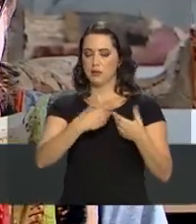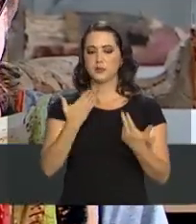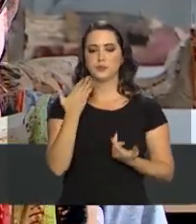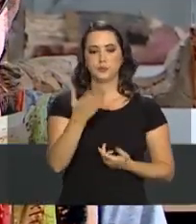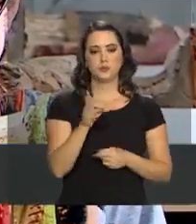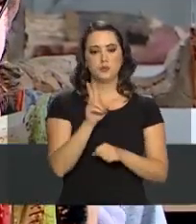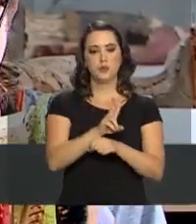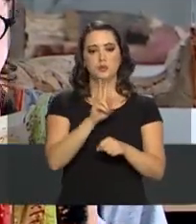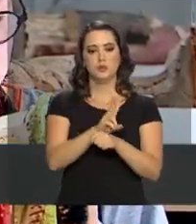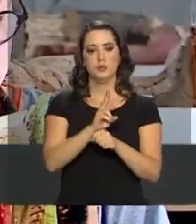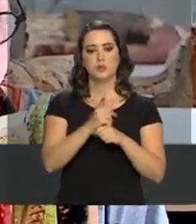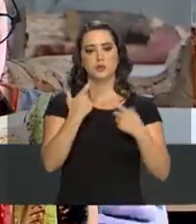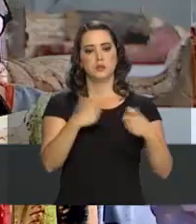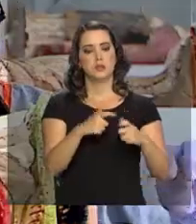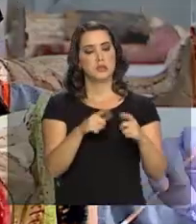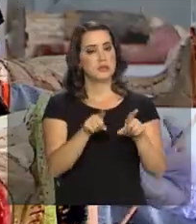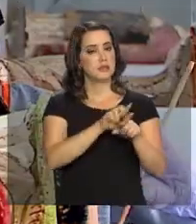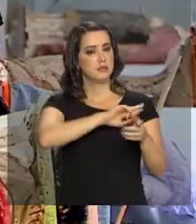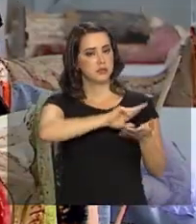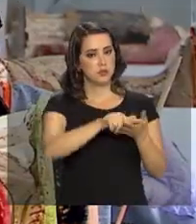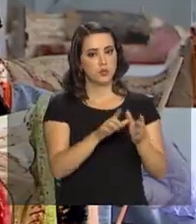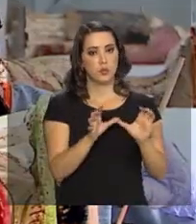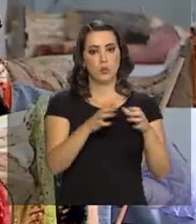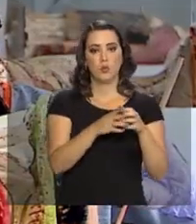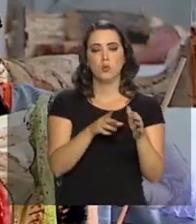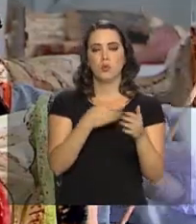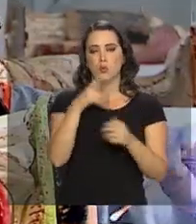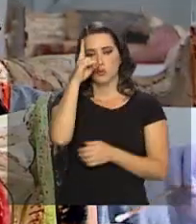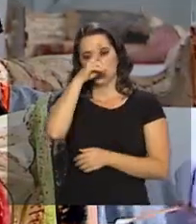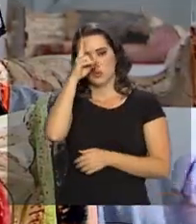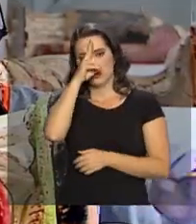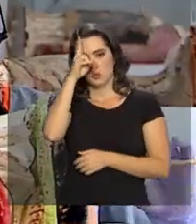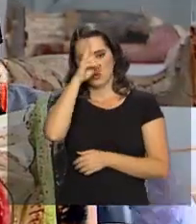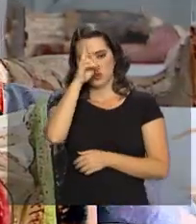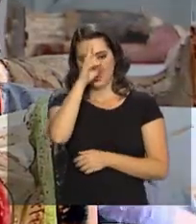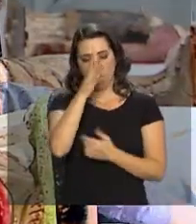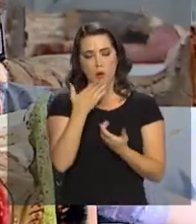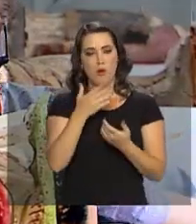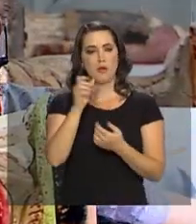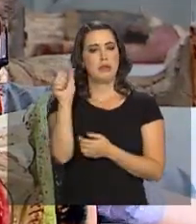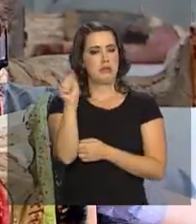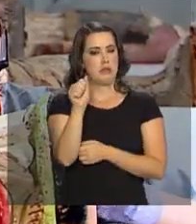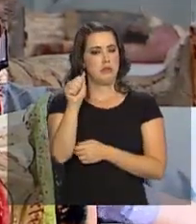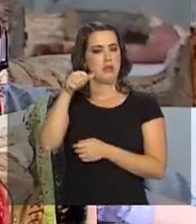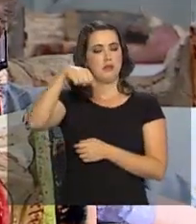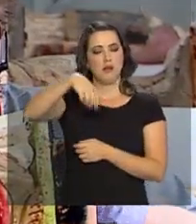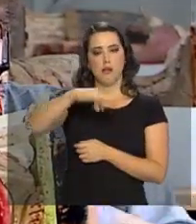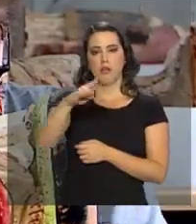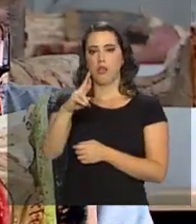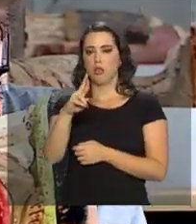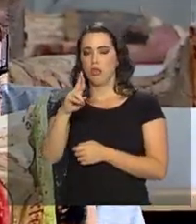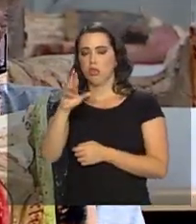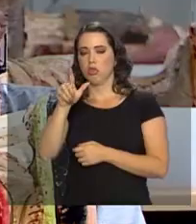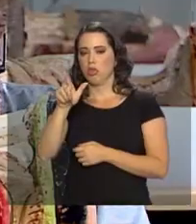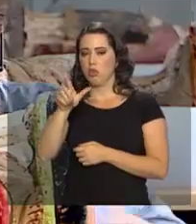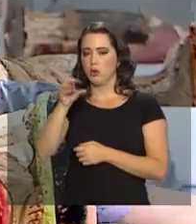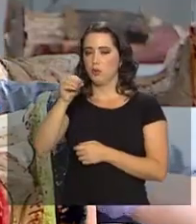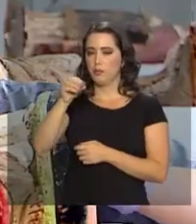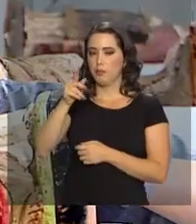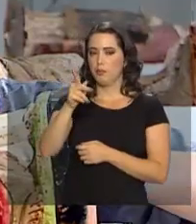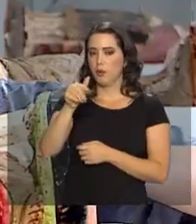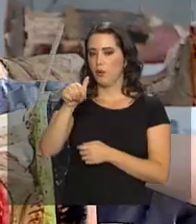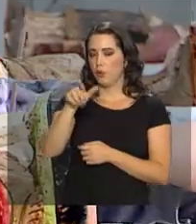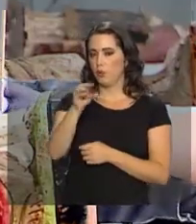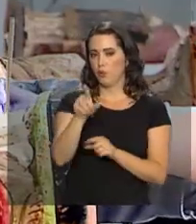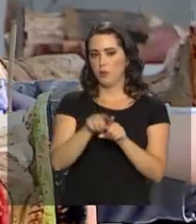sacras, uma equipe de historiadores e antropólogos percorre todo o trajeto da lama para identificar impactos nas tradições das